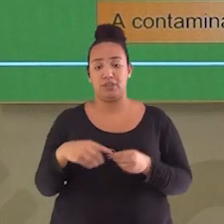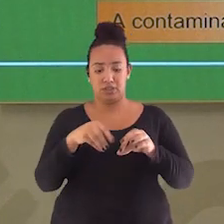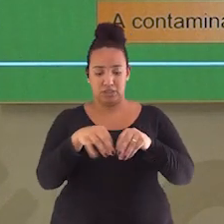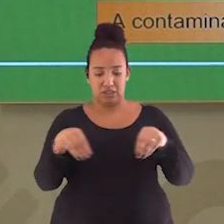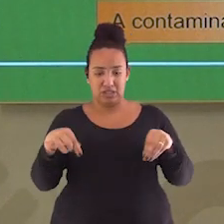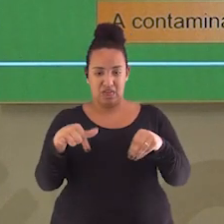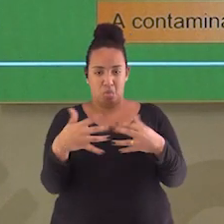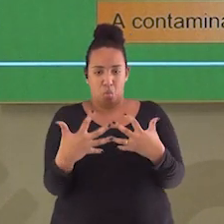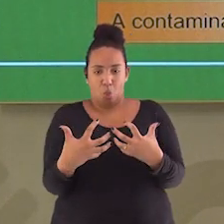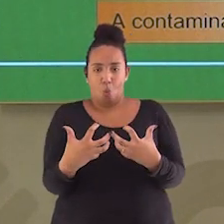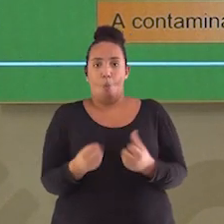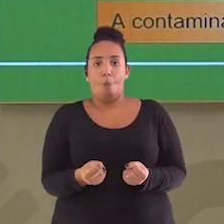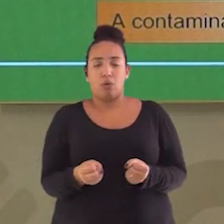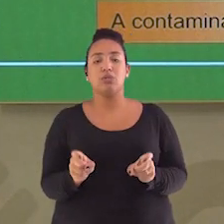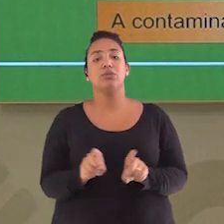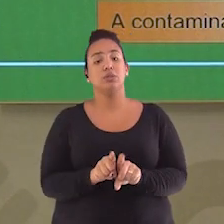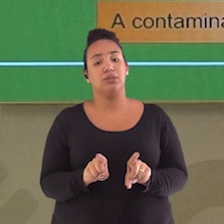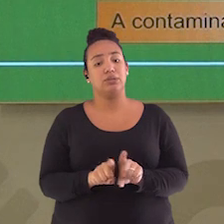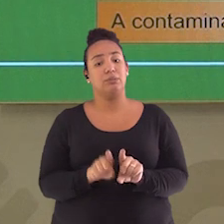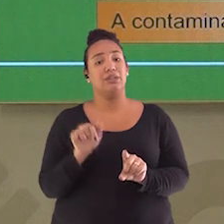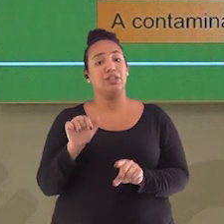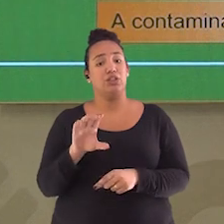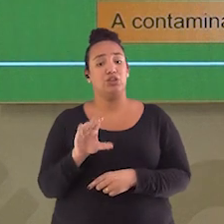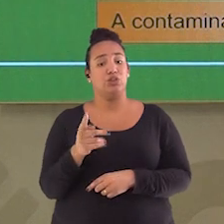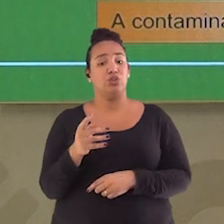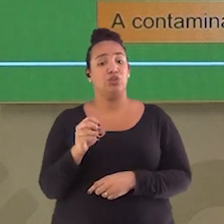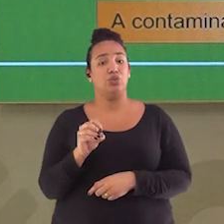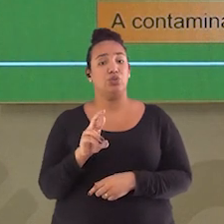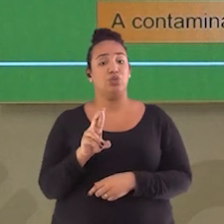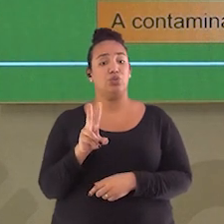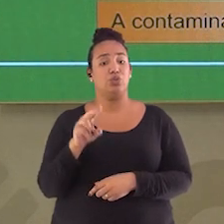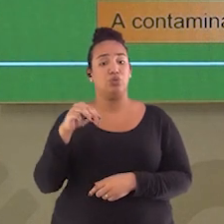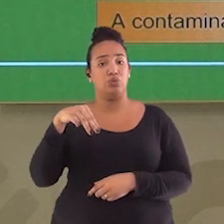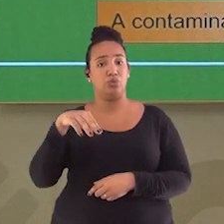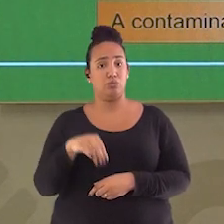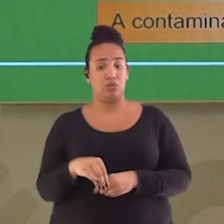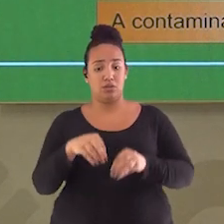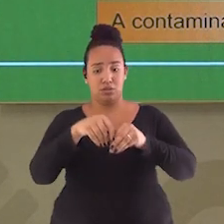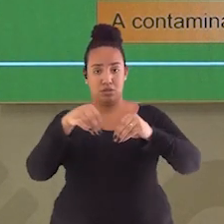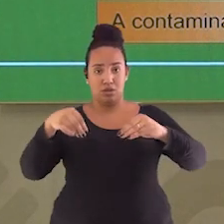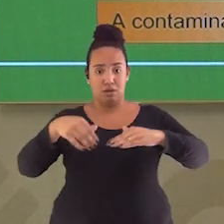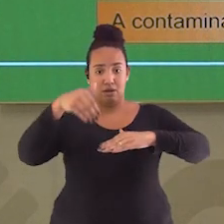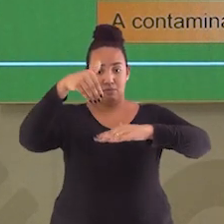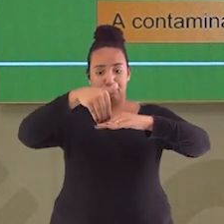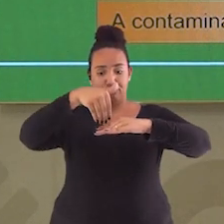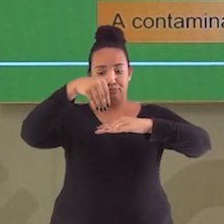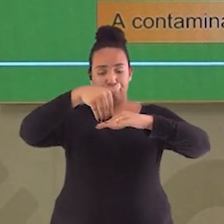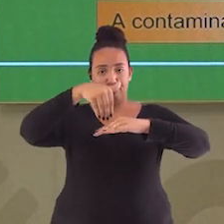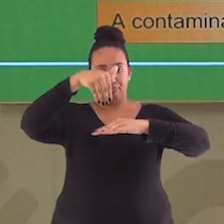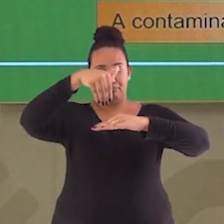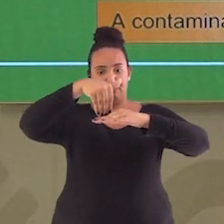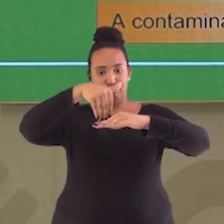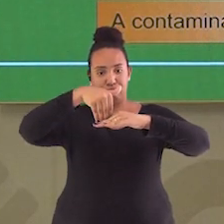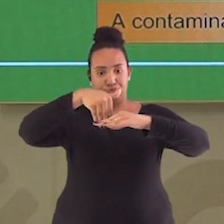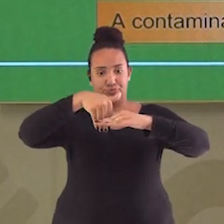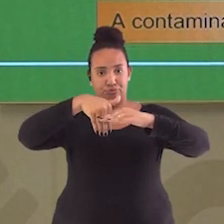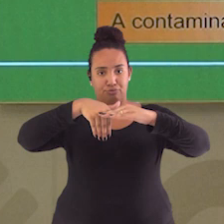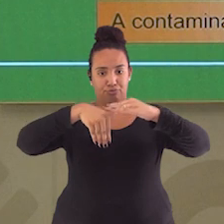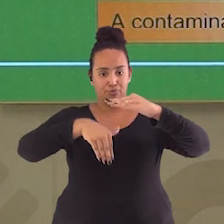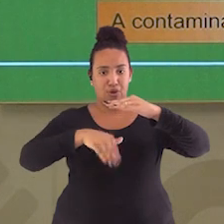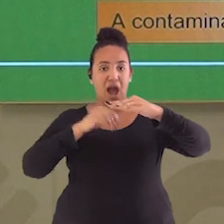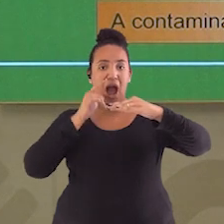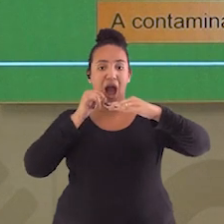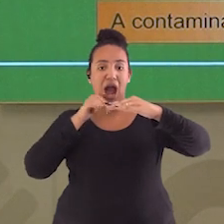solo, o chorume tem outra característica, que é penetração no solo chegando aos lançóis freáticos. A água que chega até